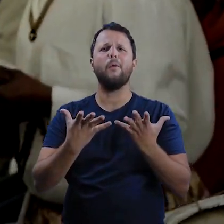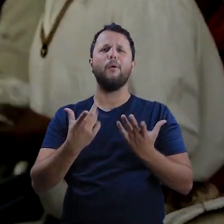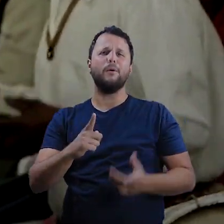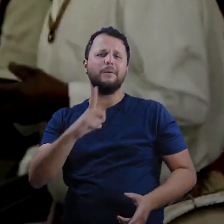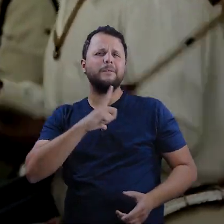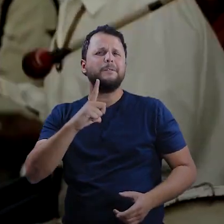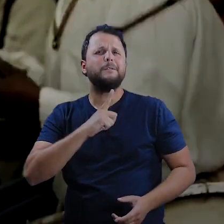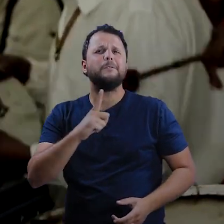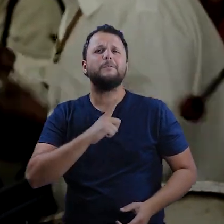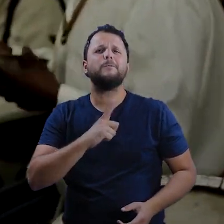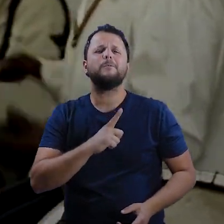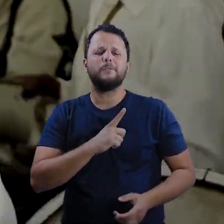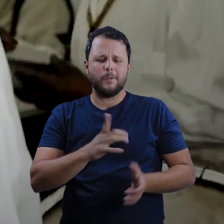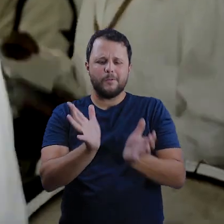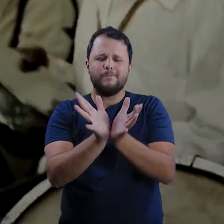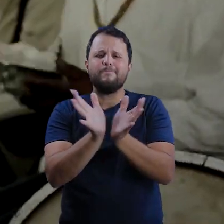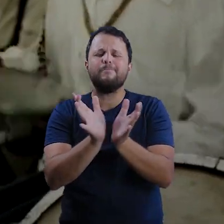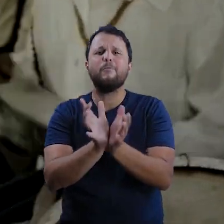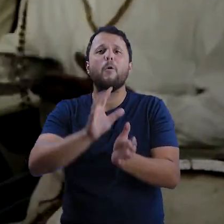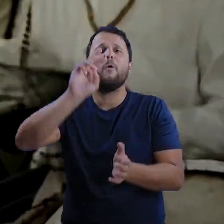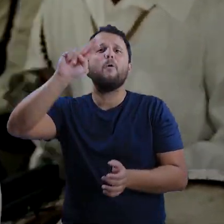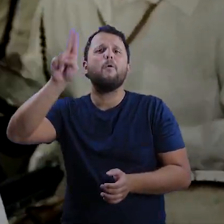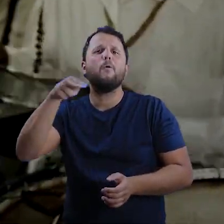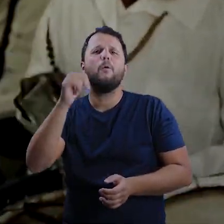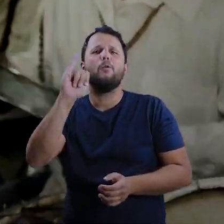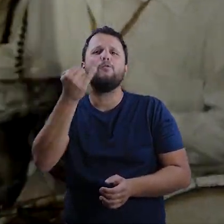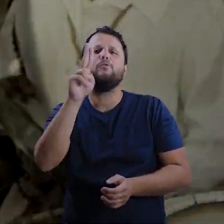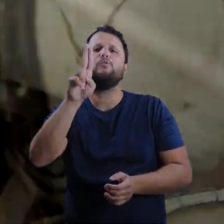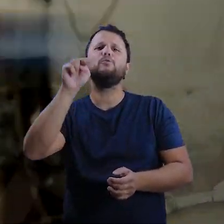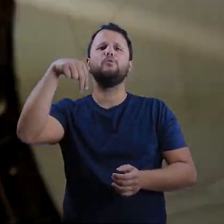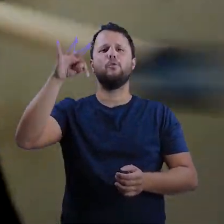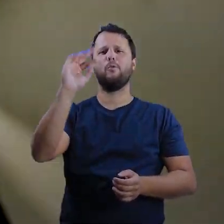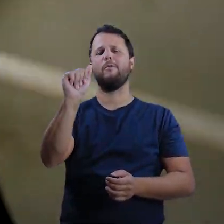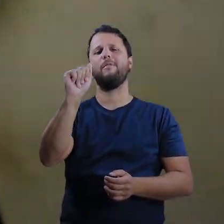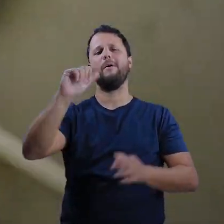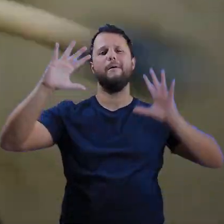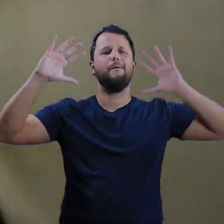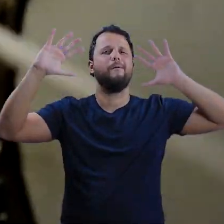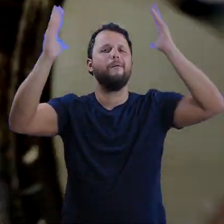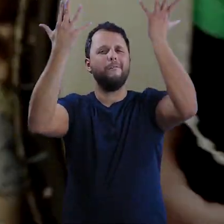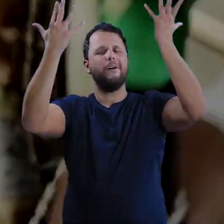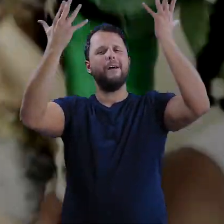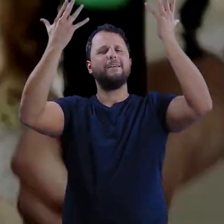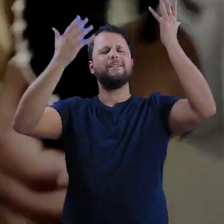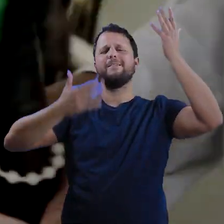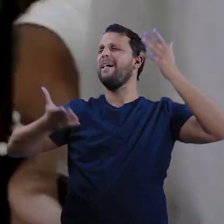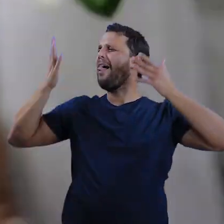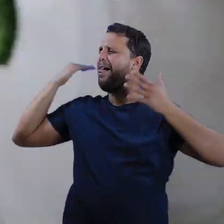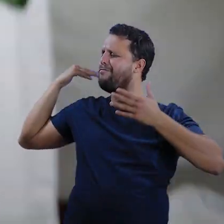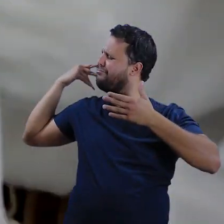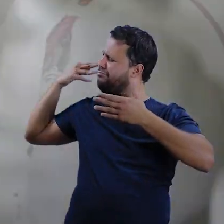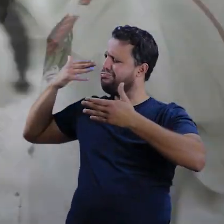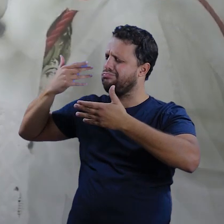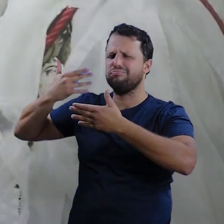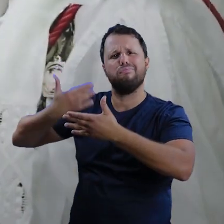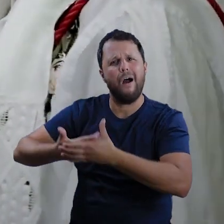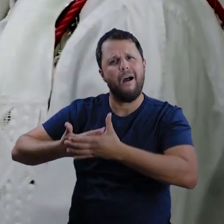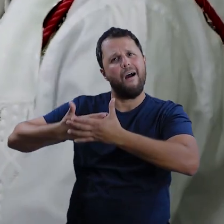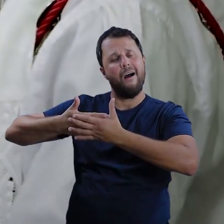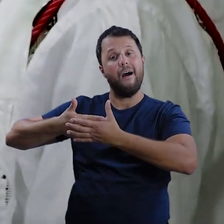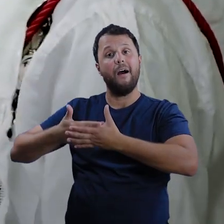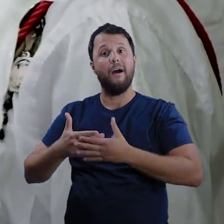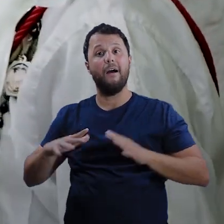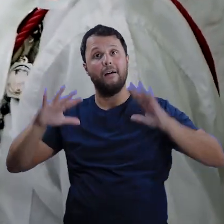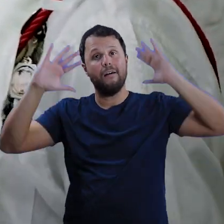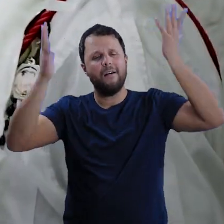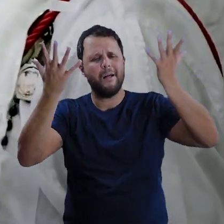especialmente o Junta, que é uma festividade que a gente, desde os primeiros ancestrais, cultivamos, que